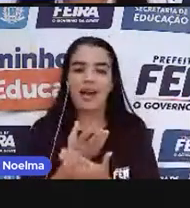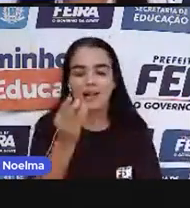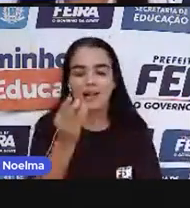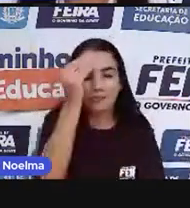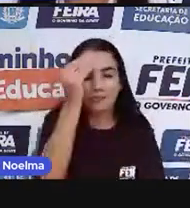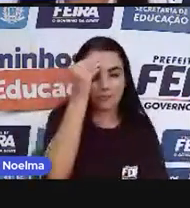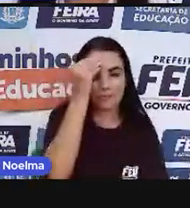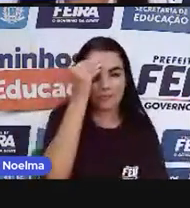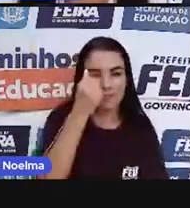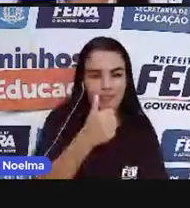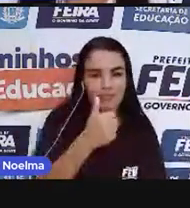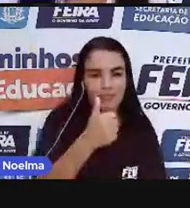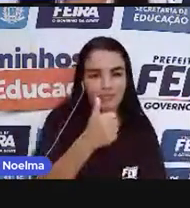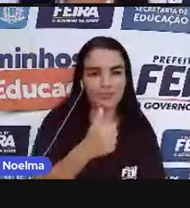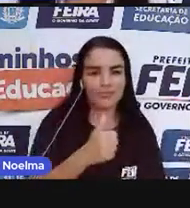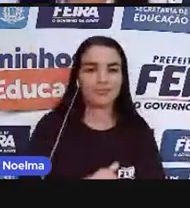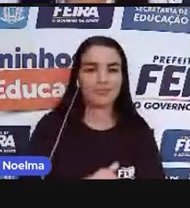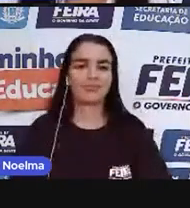mais.